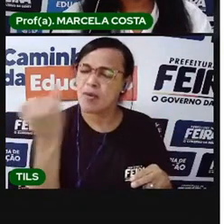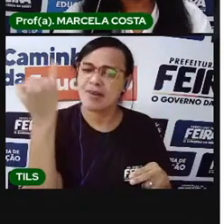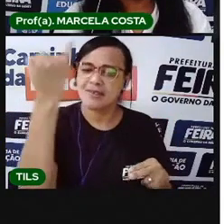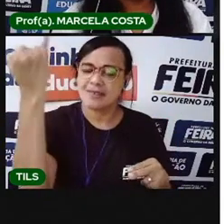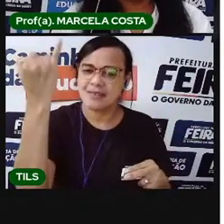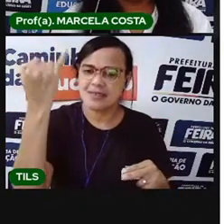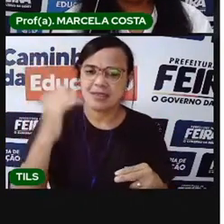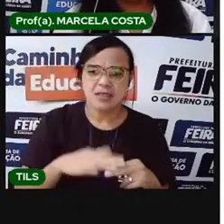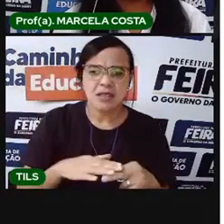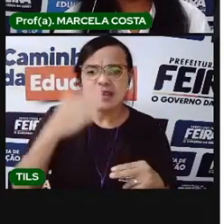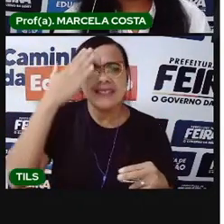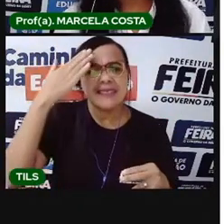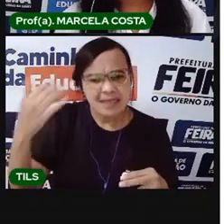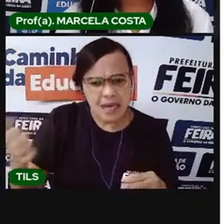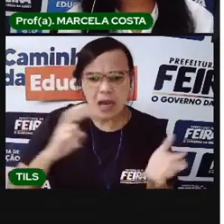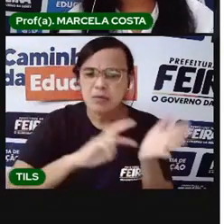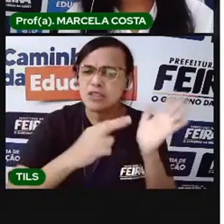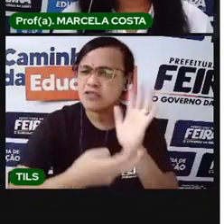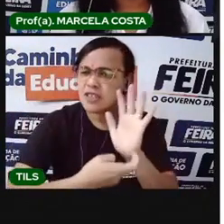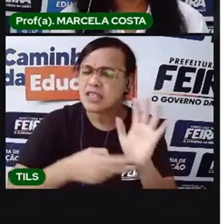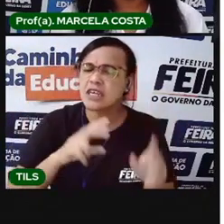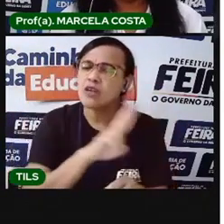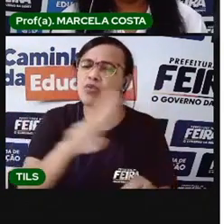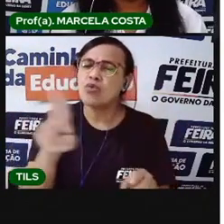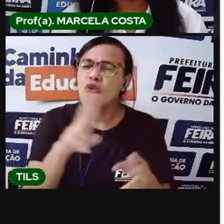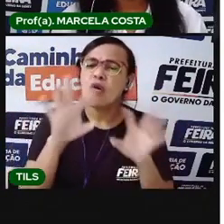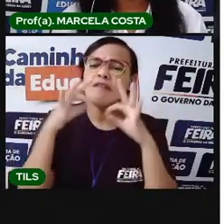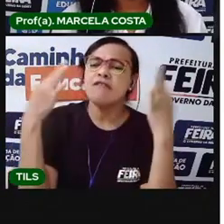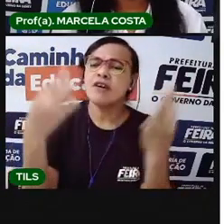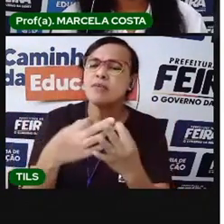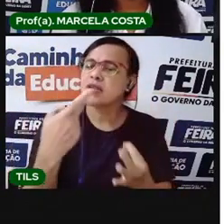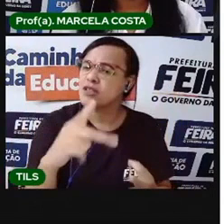Você sabe qual o significado do seu sobrenome para sua família?